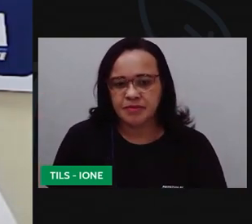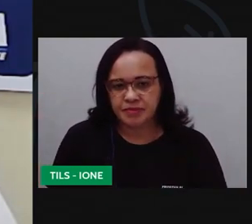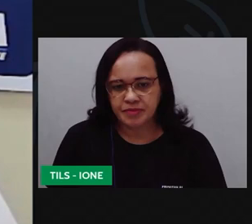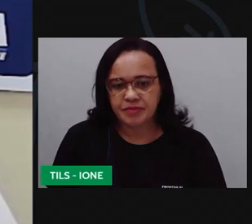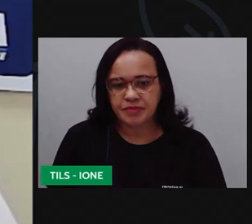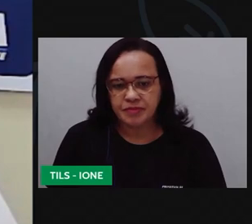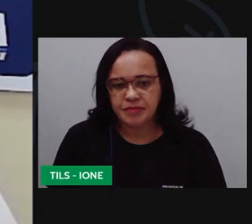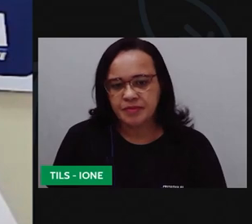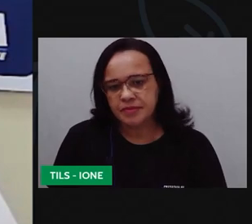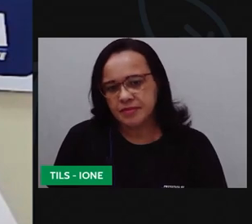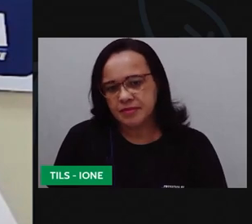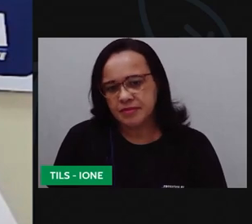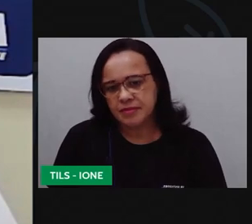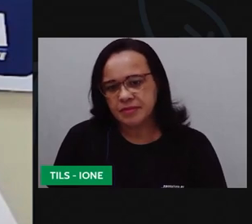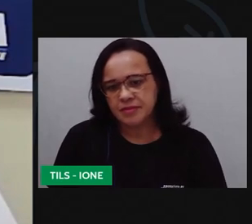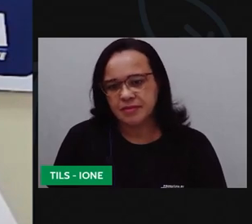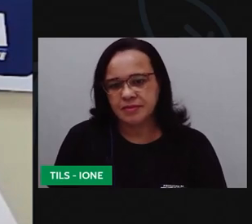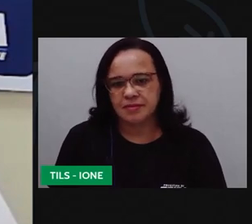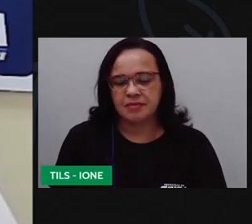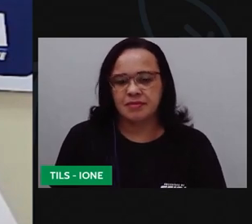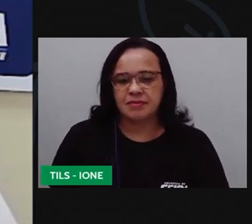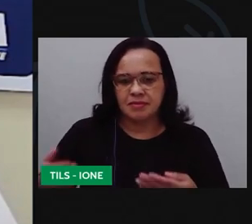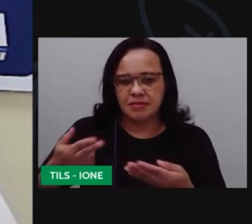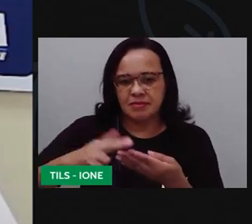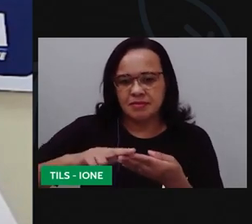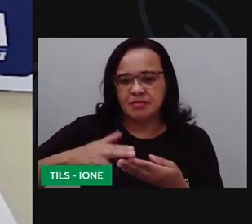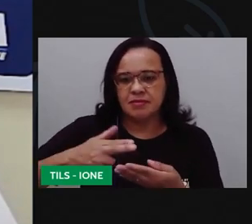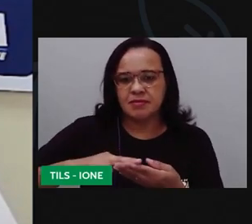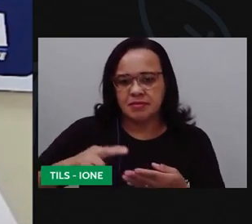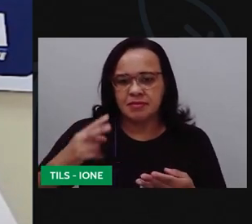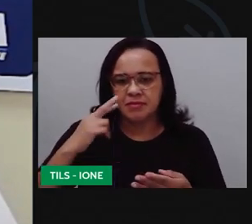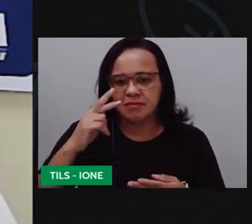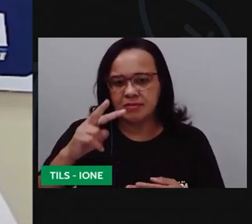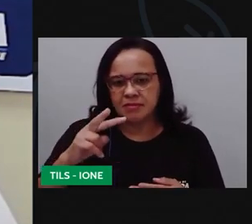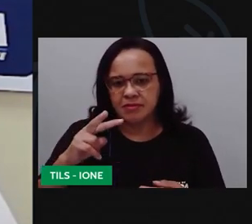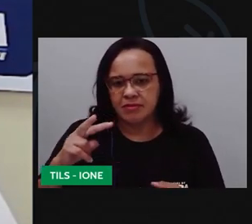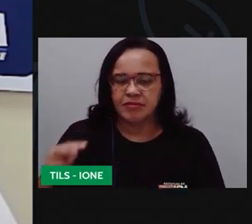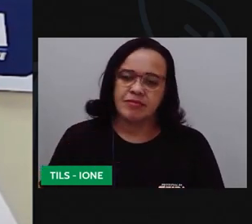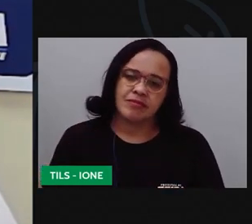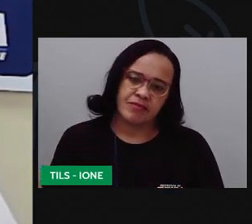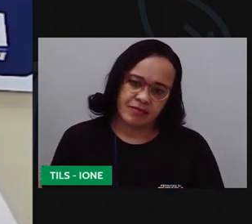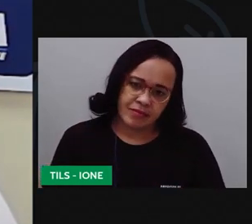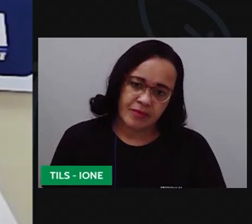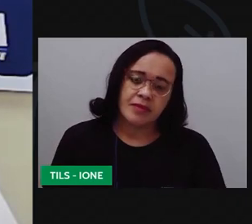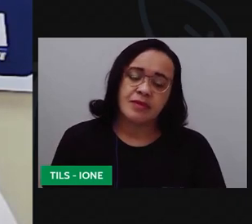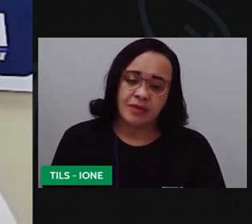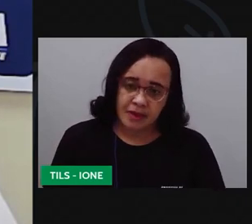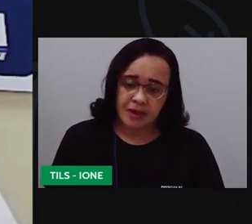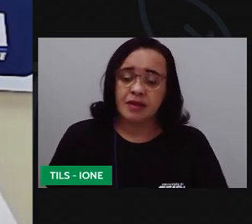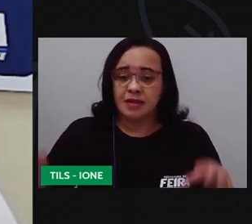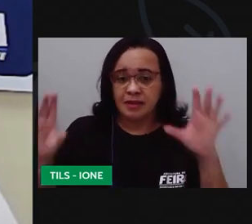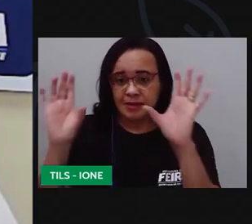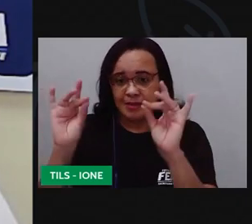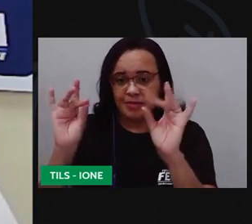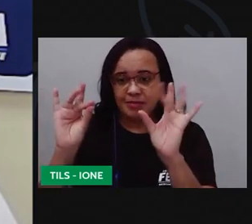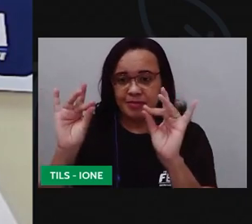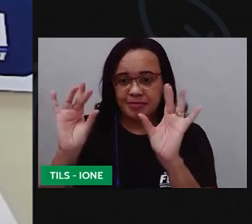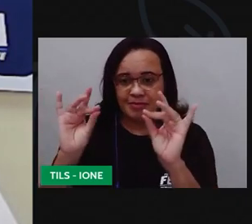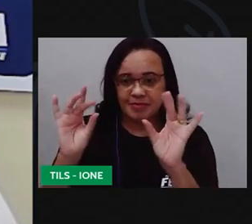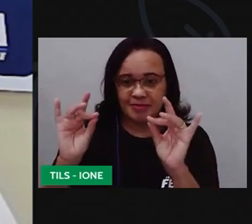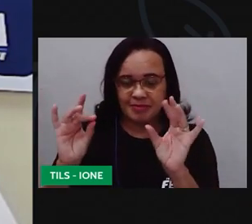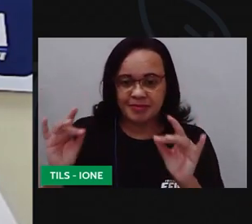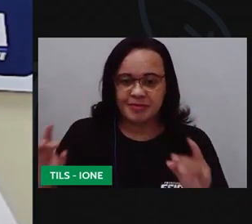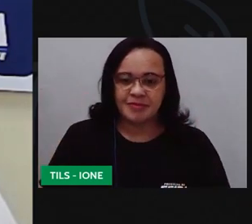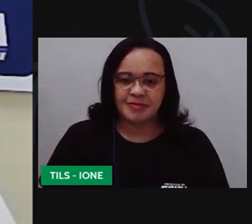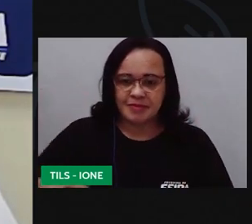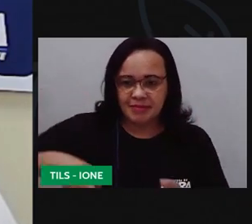ponta um tracinho na outra e vou prender ela aqui ó tá vendo? e